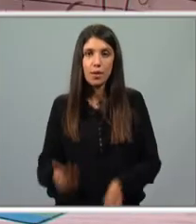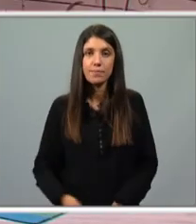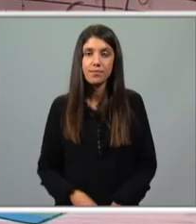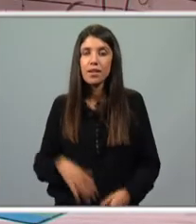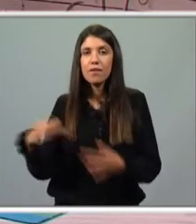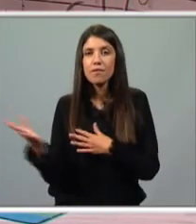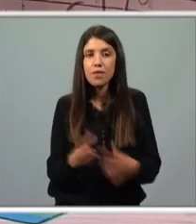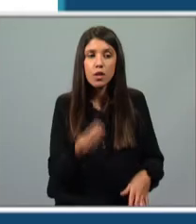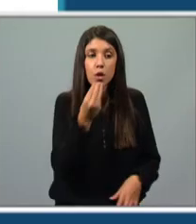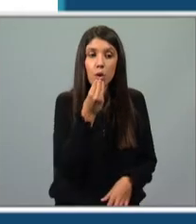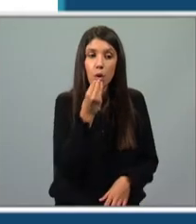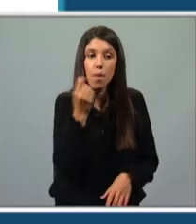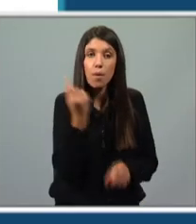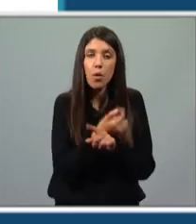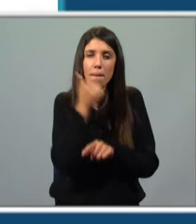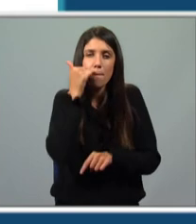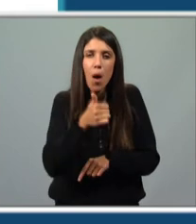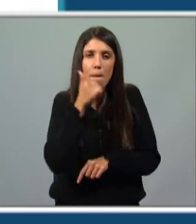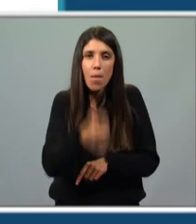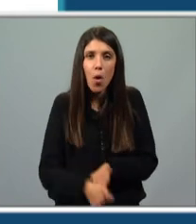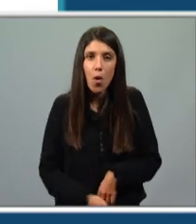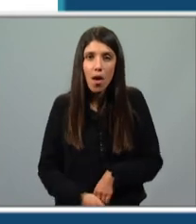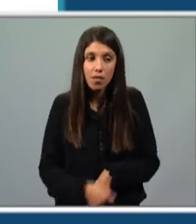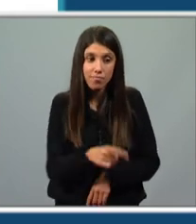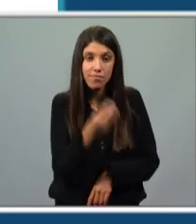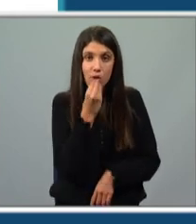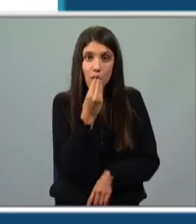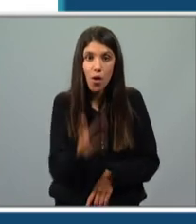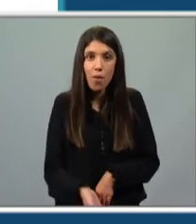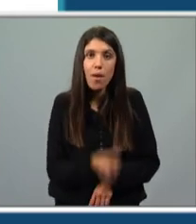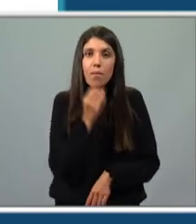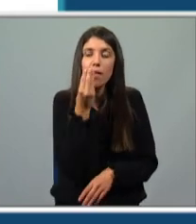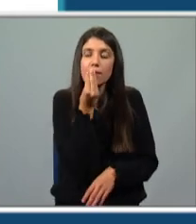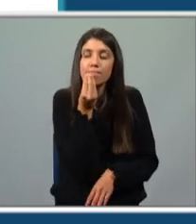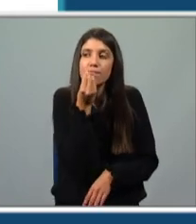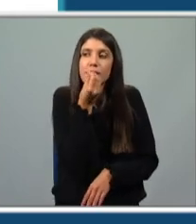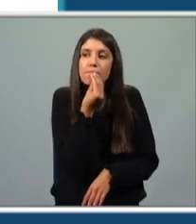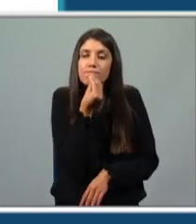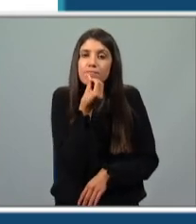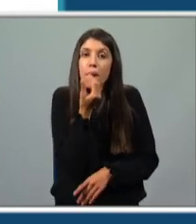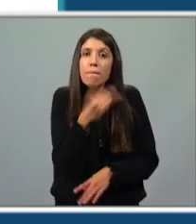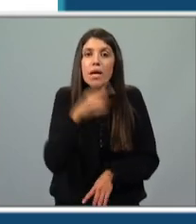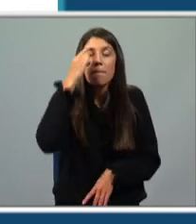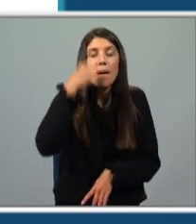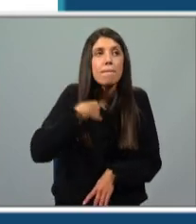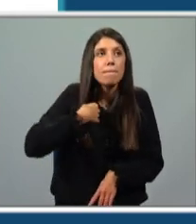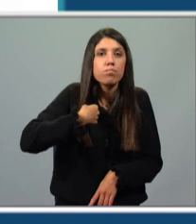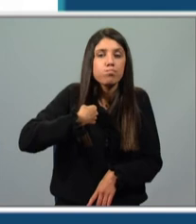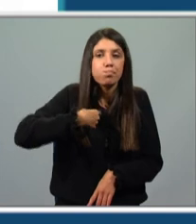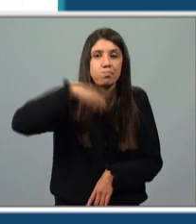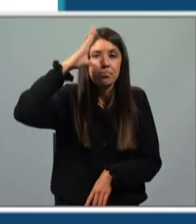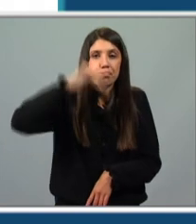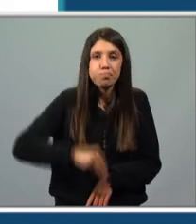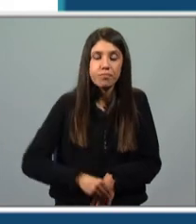E comem coisas boas de verdade. Portanto, efetivamente, eles comem e até as podem saborear, mas não têm consciência desse prazer de